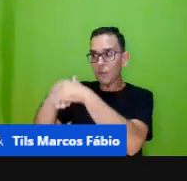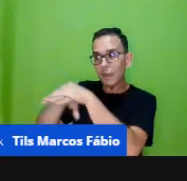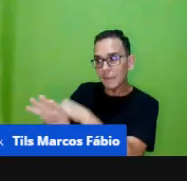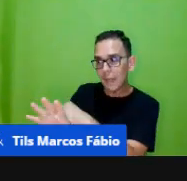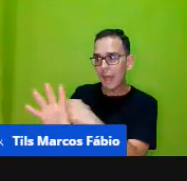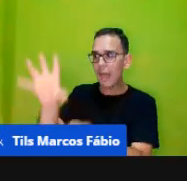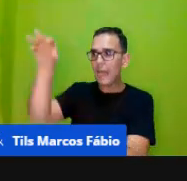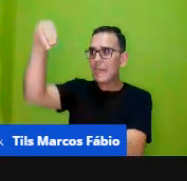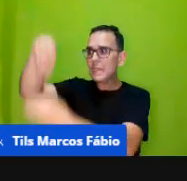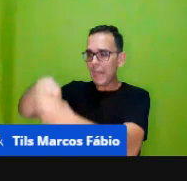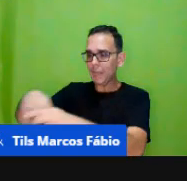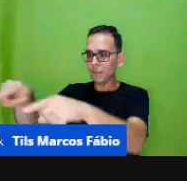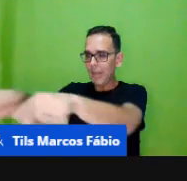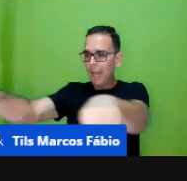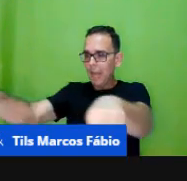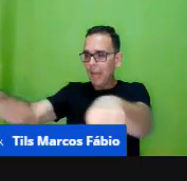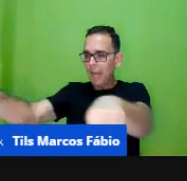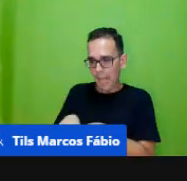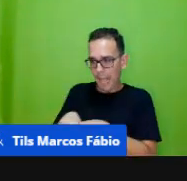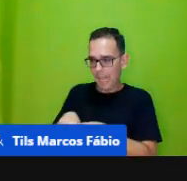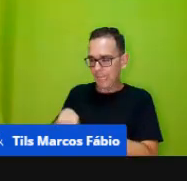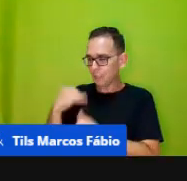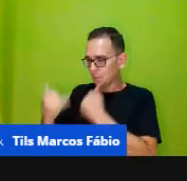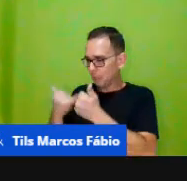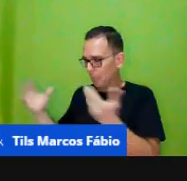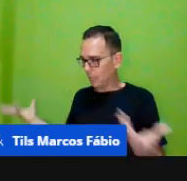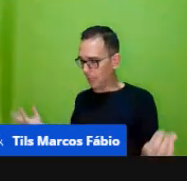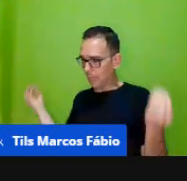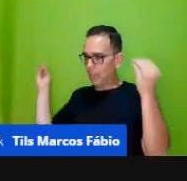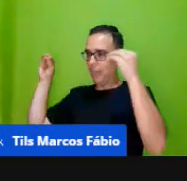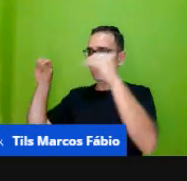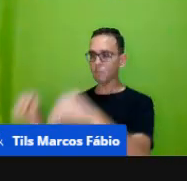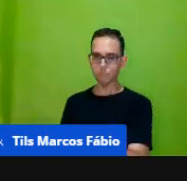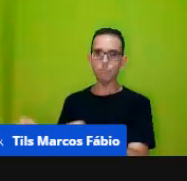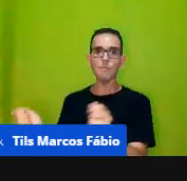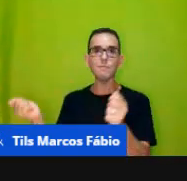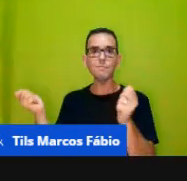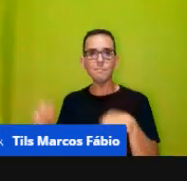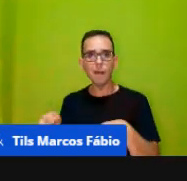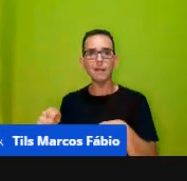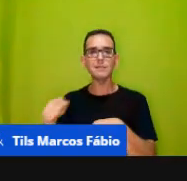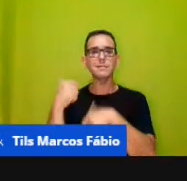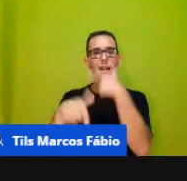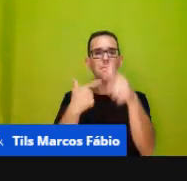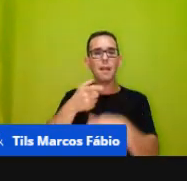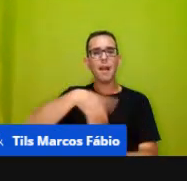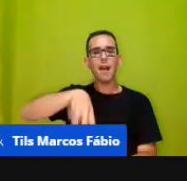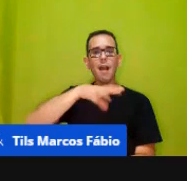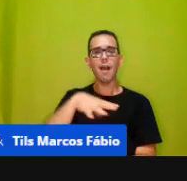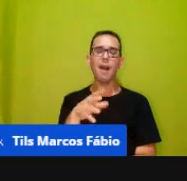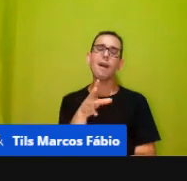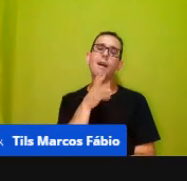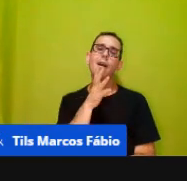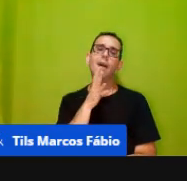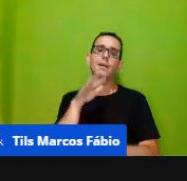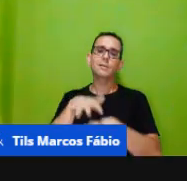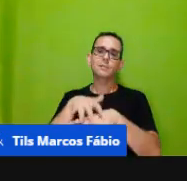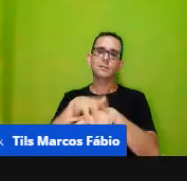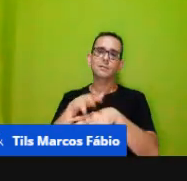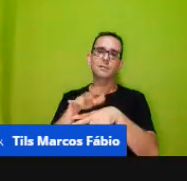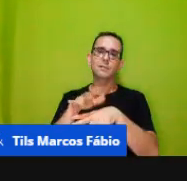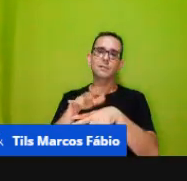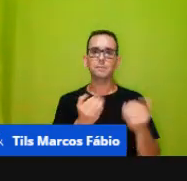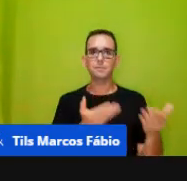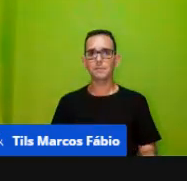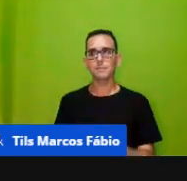dentro dessa caixa os brinquedos, ele também está trabalhando essas noções com os bebês. Próximo, por